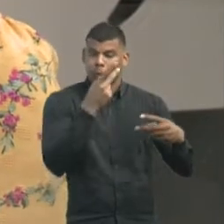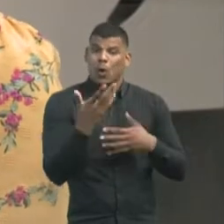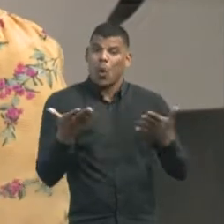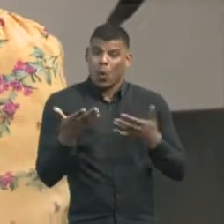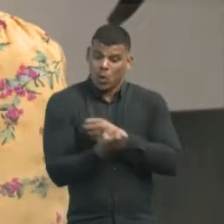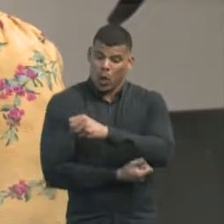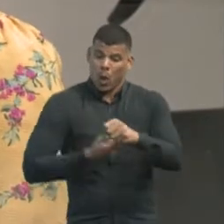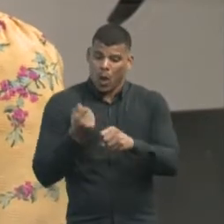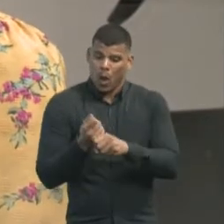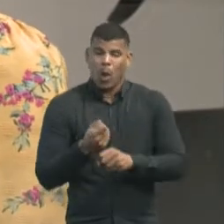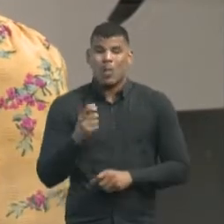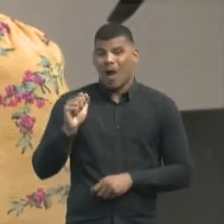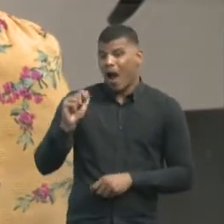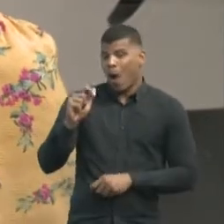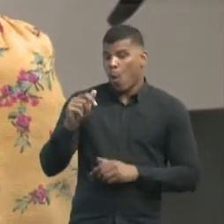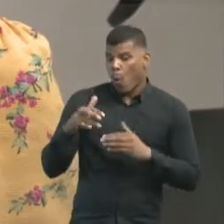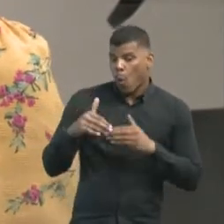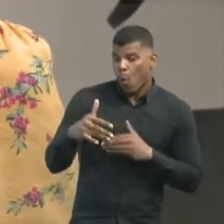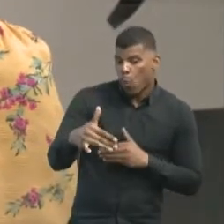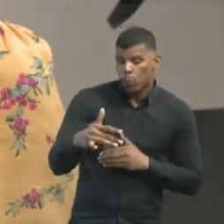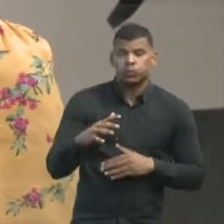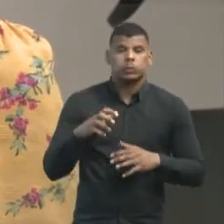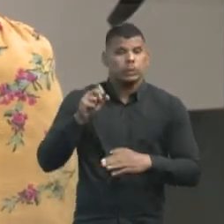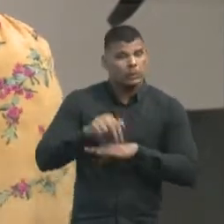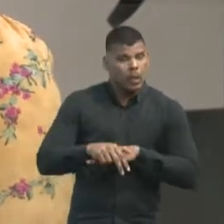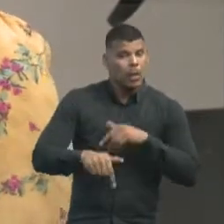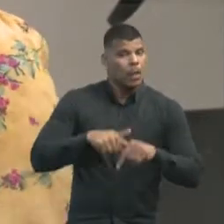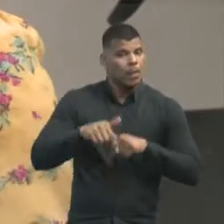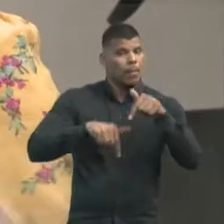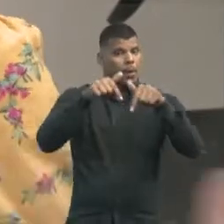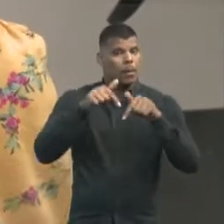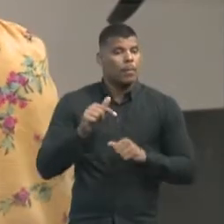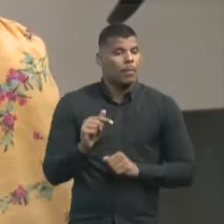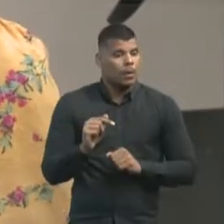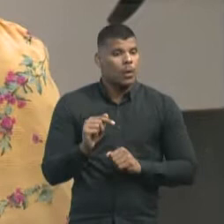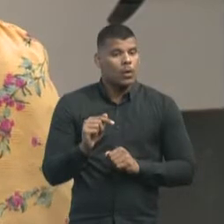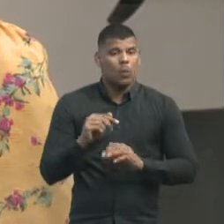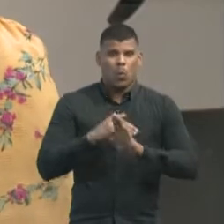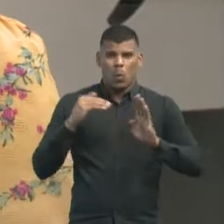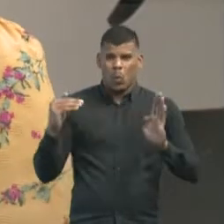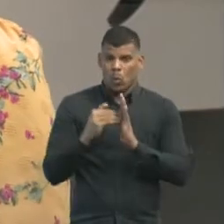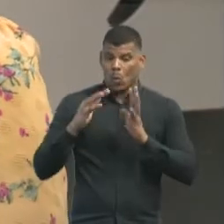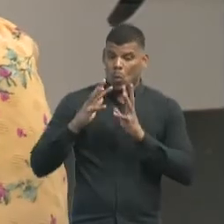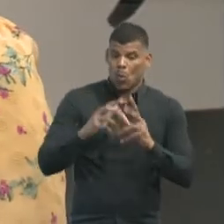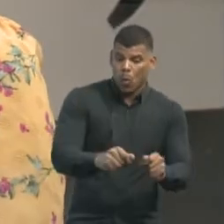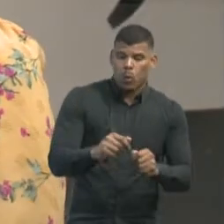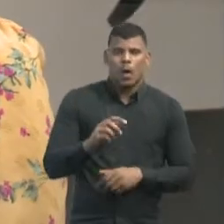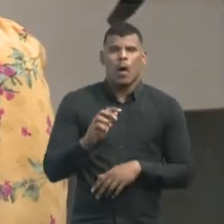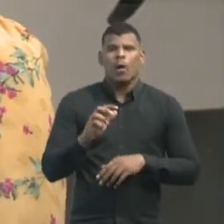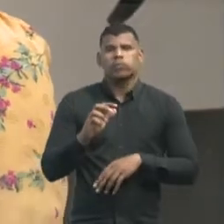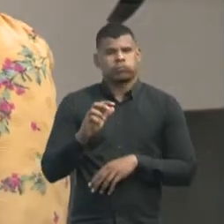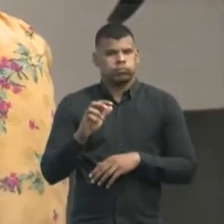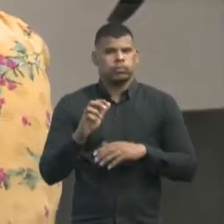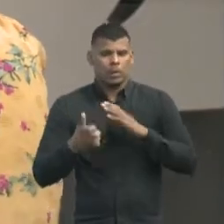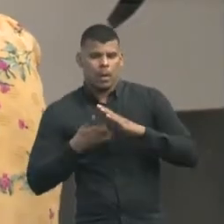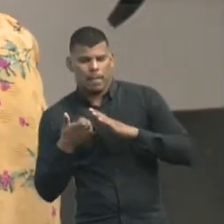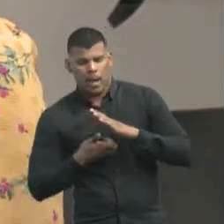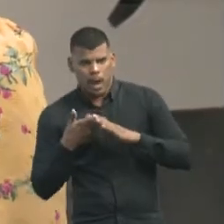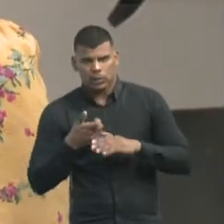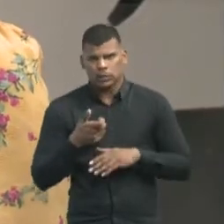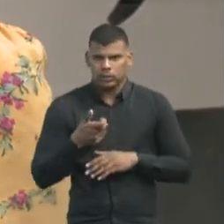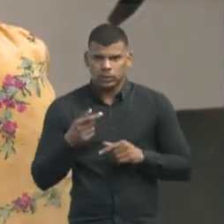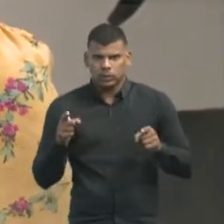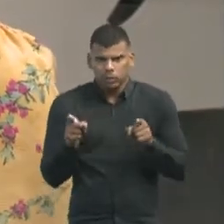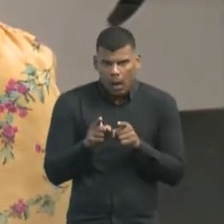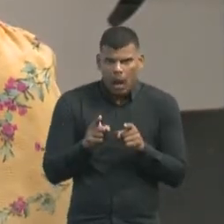ano, por exemplo, até o mês de agosto, os empregos gerados no total, as empresas pequenas, micro e pequenas